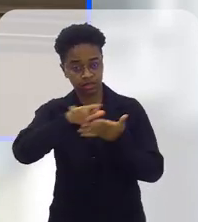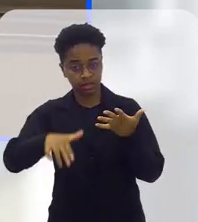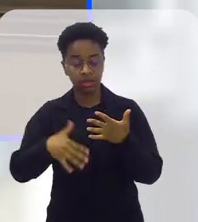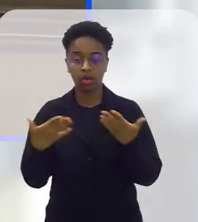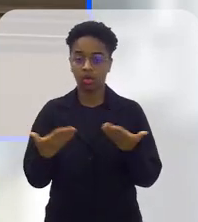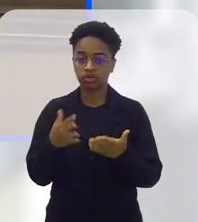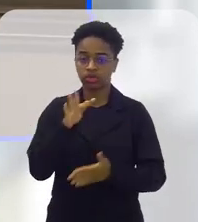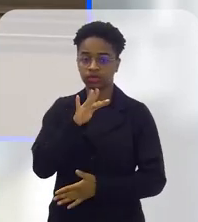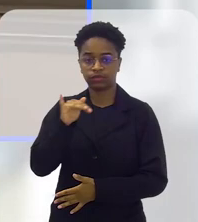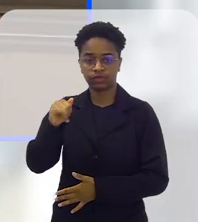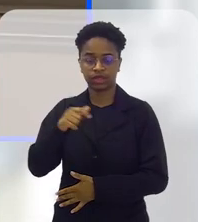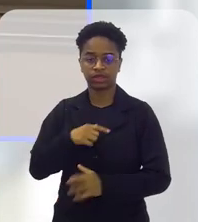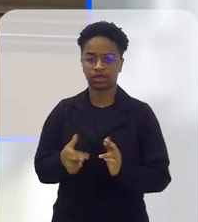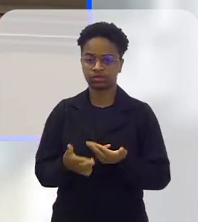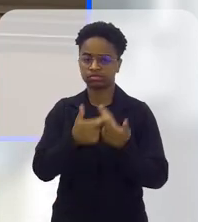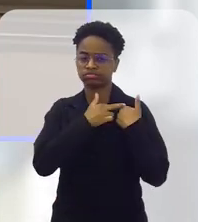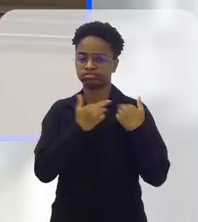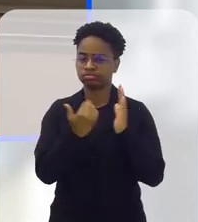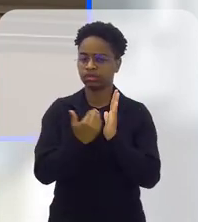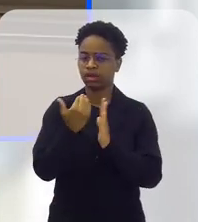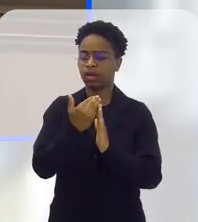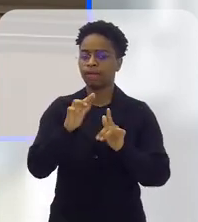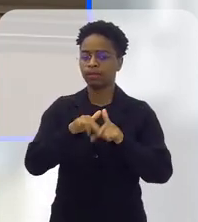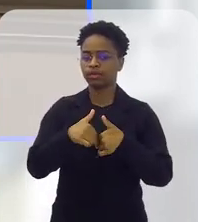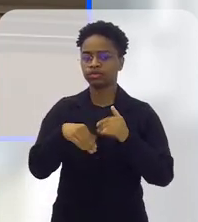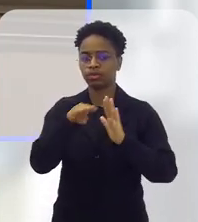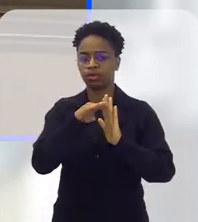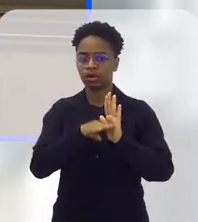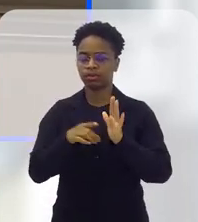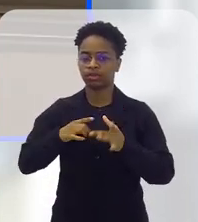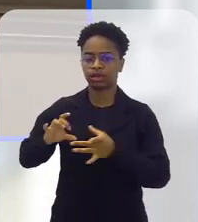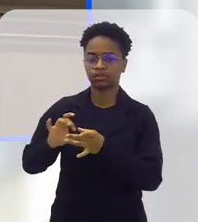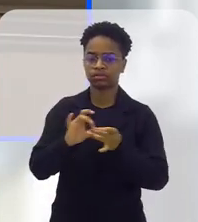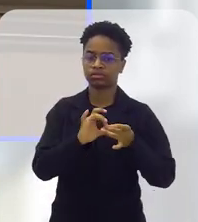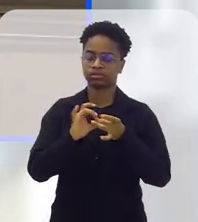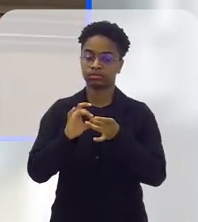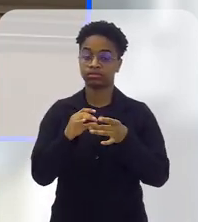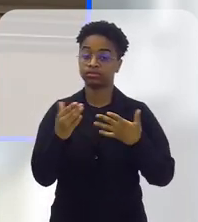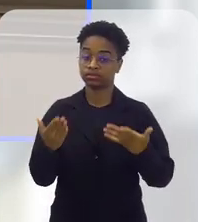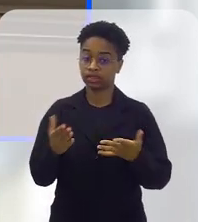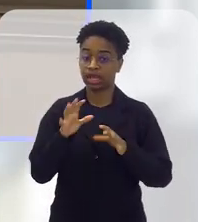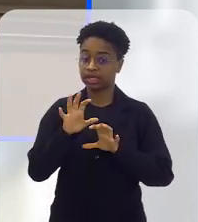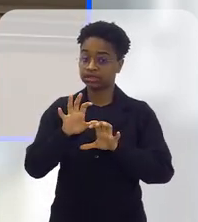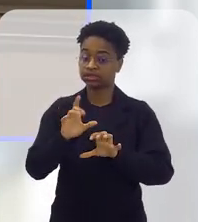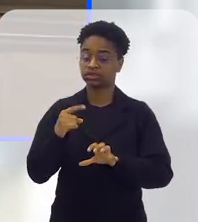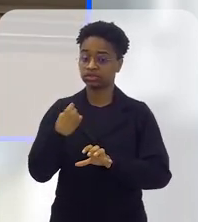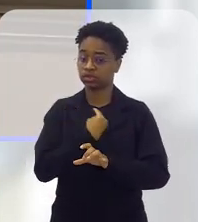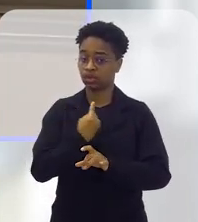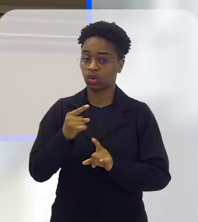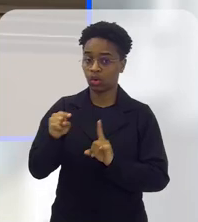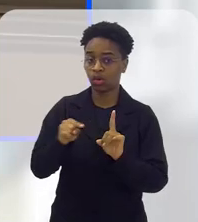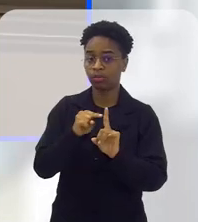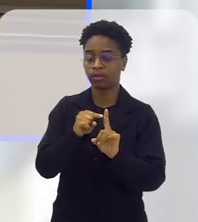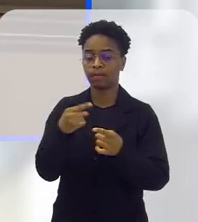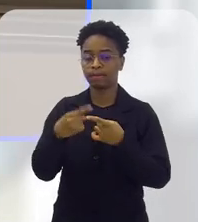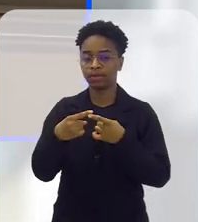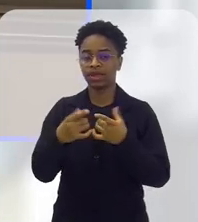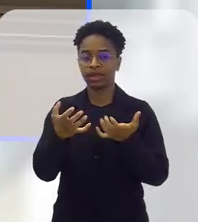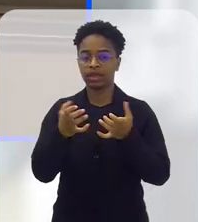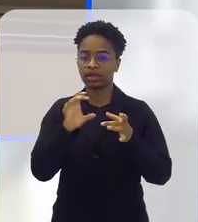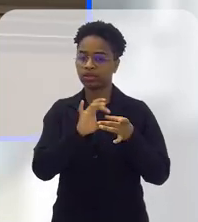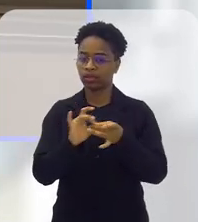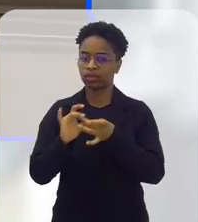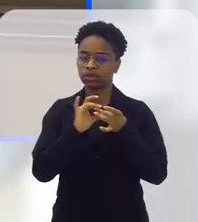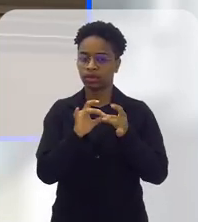responsabilidade muito grande, através desses programas, de haver essa integração. E é isso que a gente quer. Nós queremos